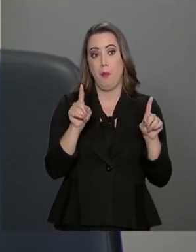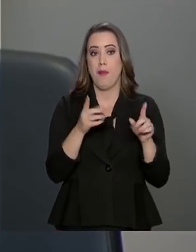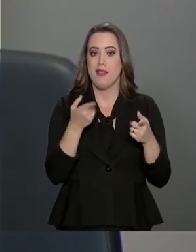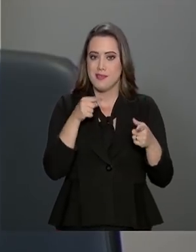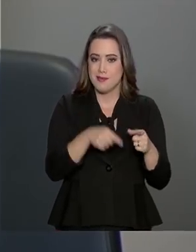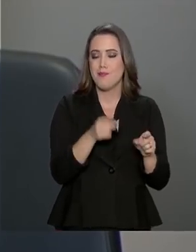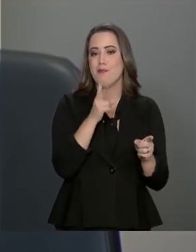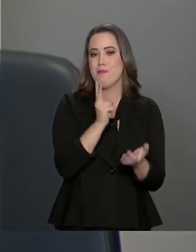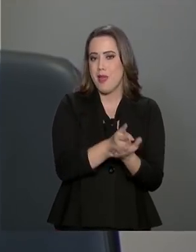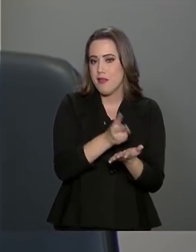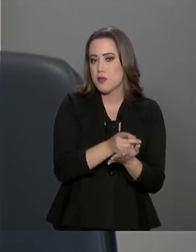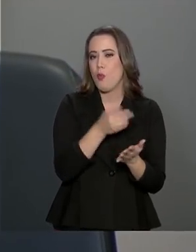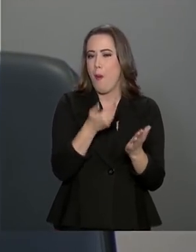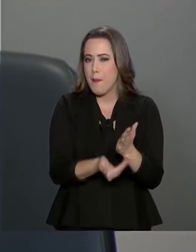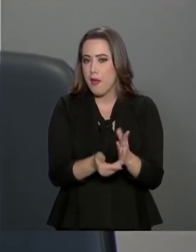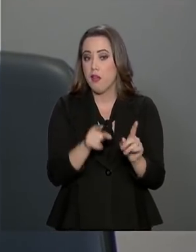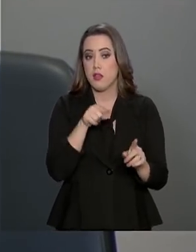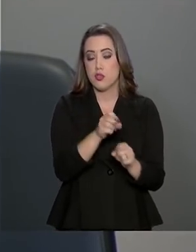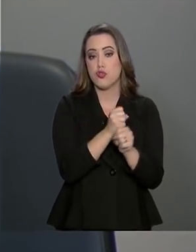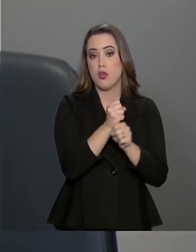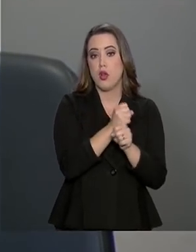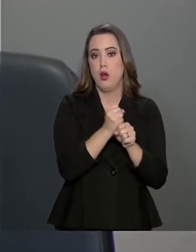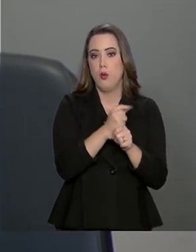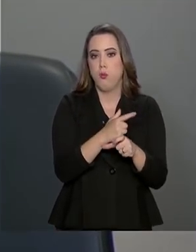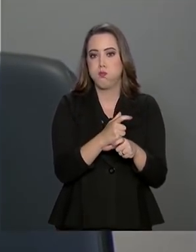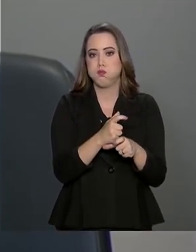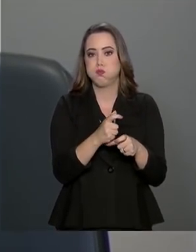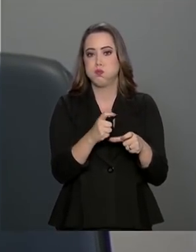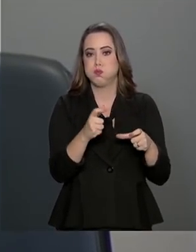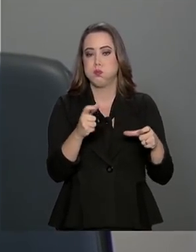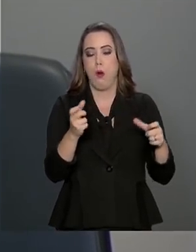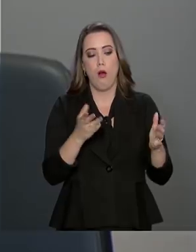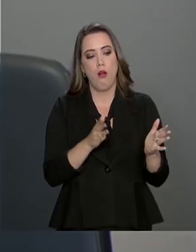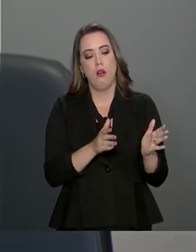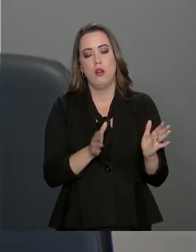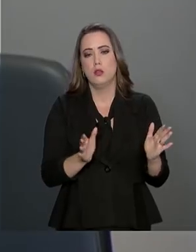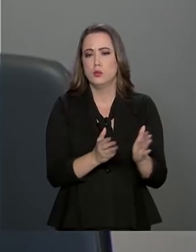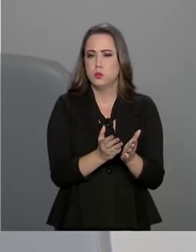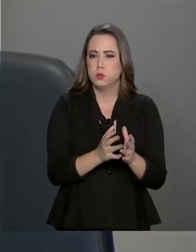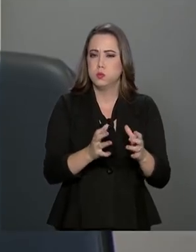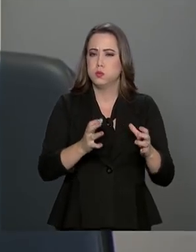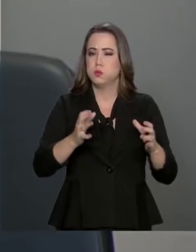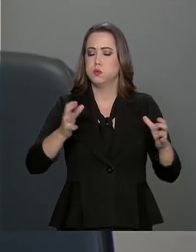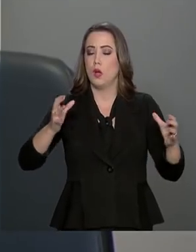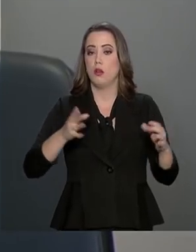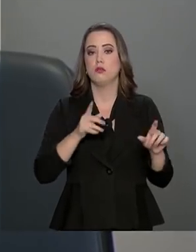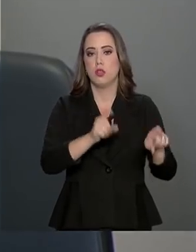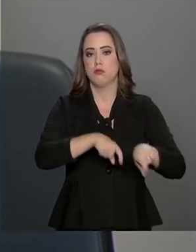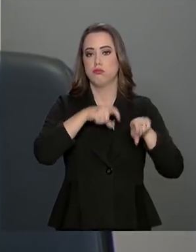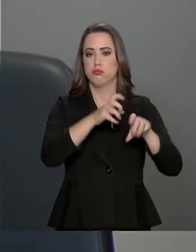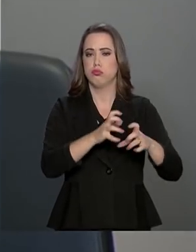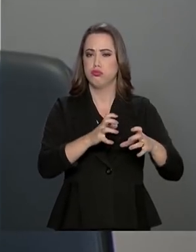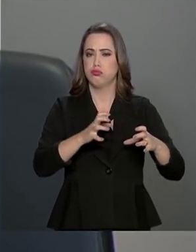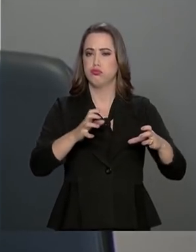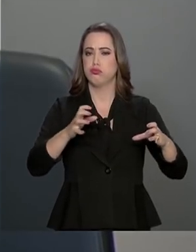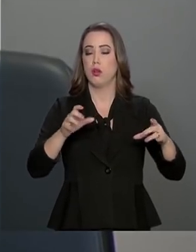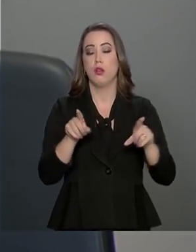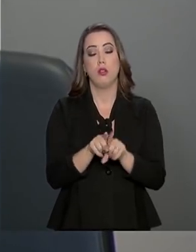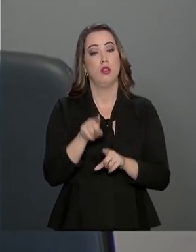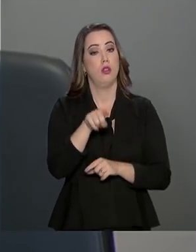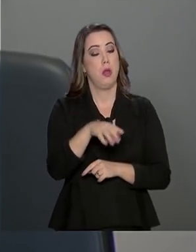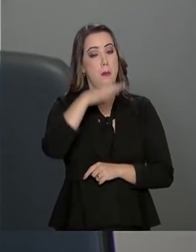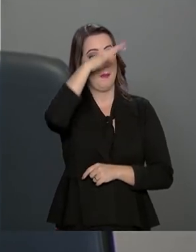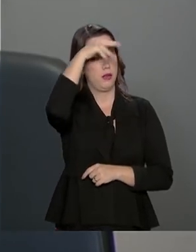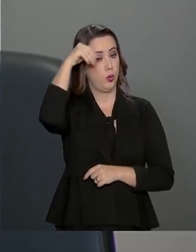safra de novo, uma safra cheia apesar de problemas pontuais de clima a produção aí de grãos do Mato Grosso,